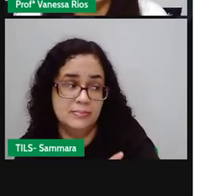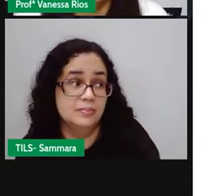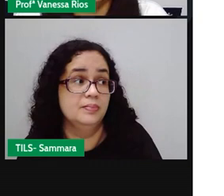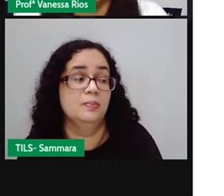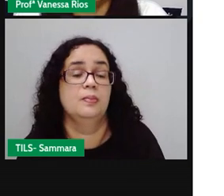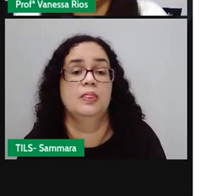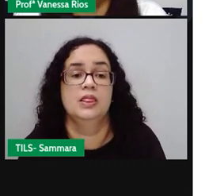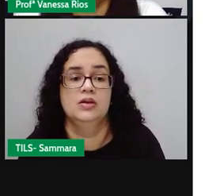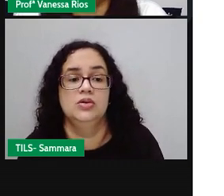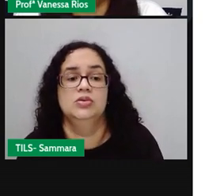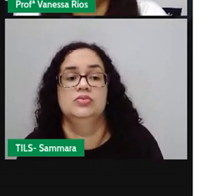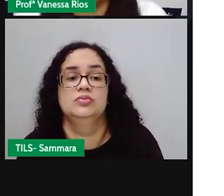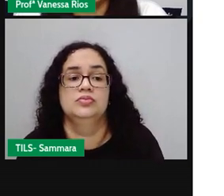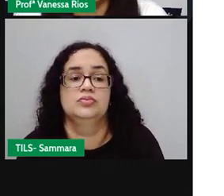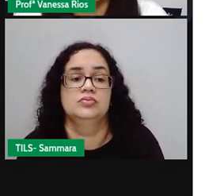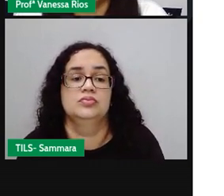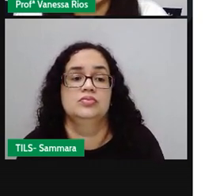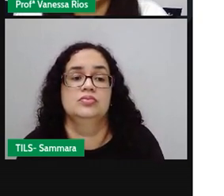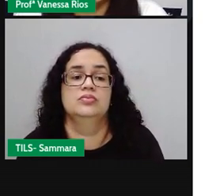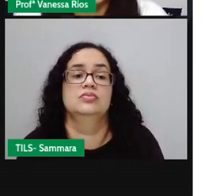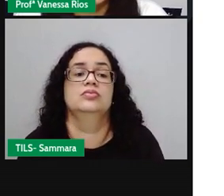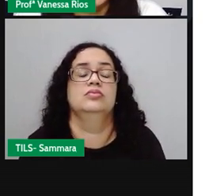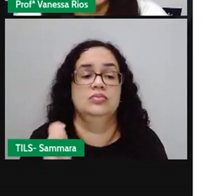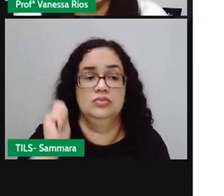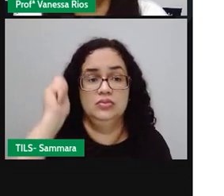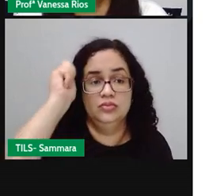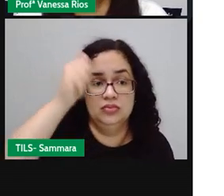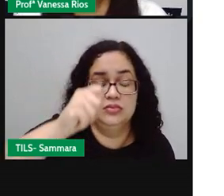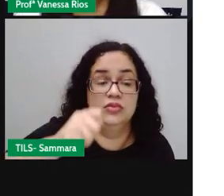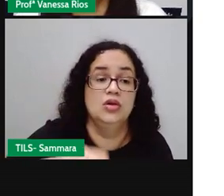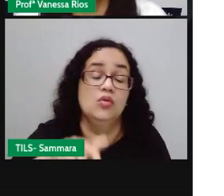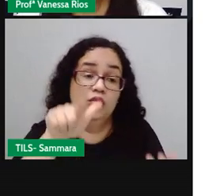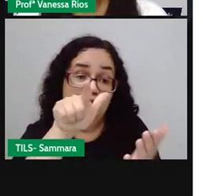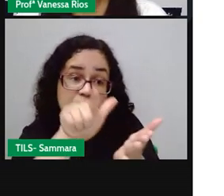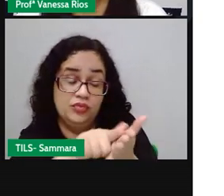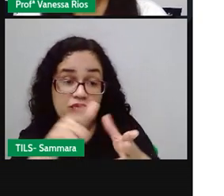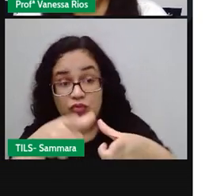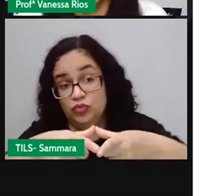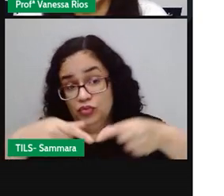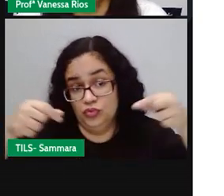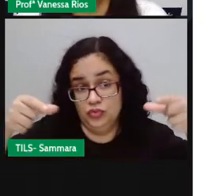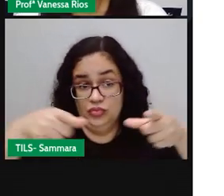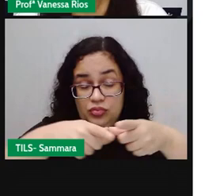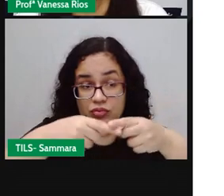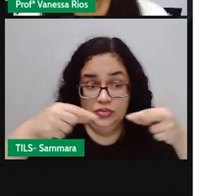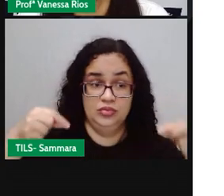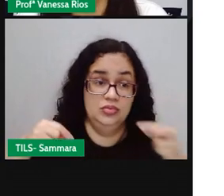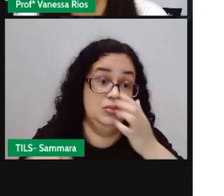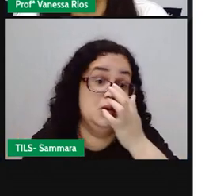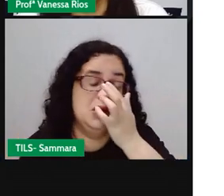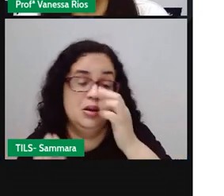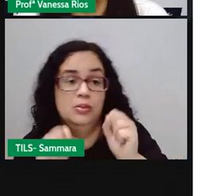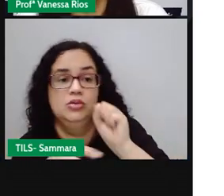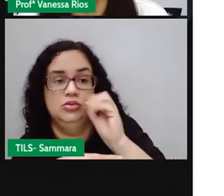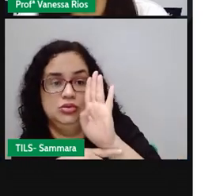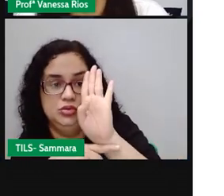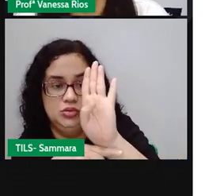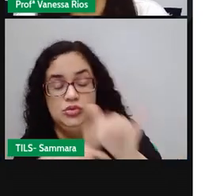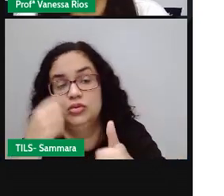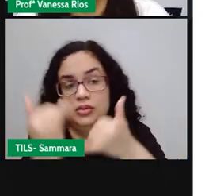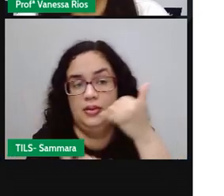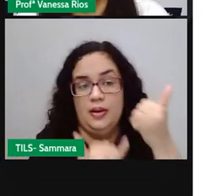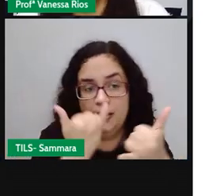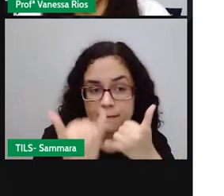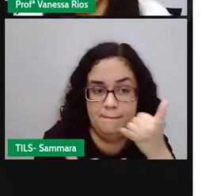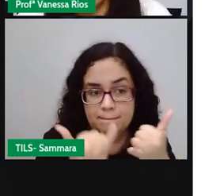de... De uma varinha, né? Uma folha, alguma coisa pequenininha. Pode lhe ajudar aí a brincar